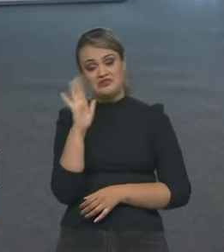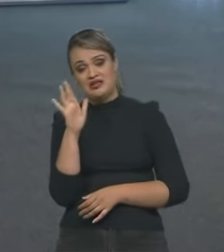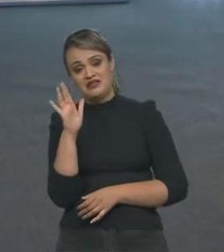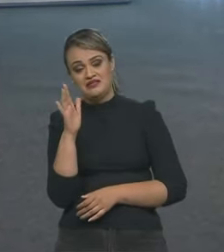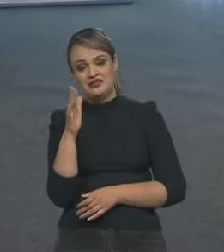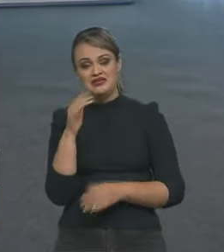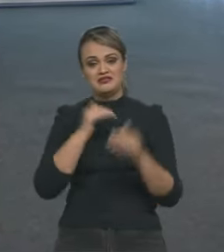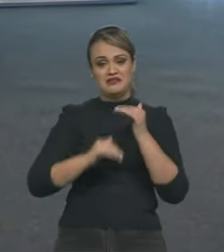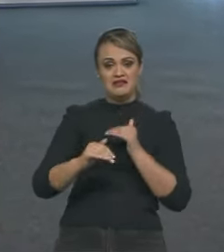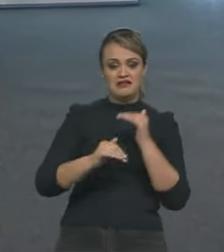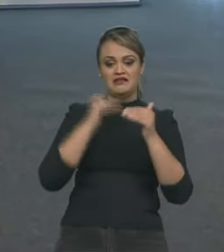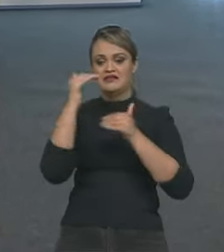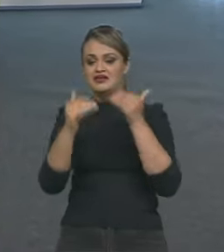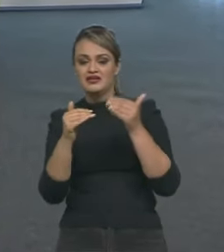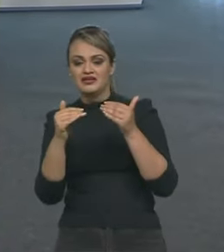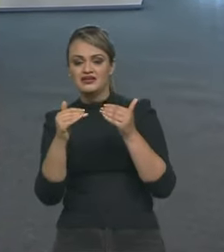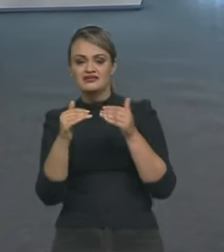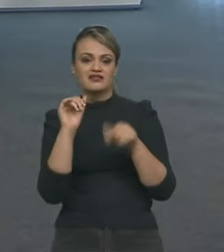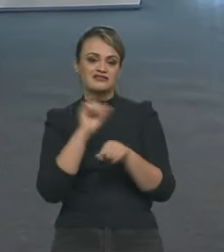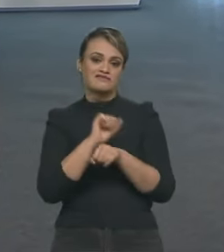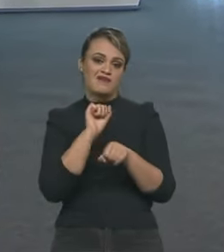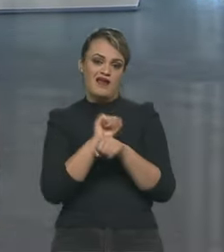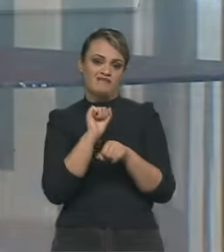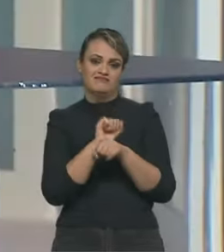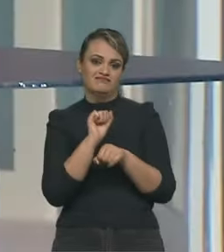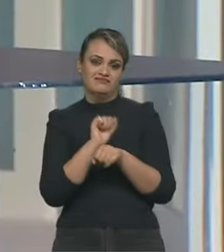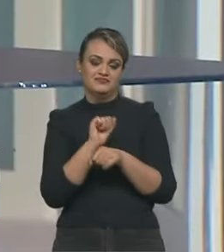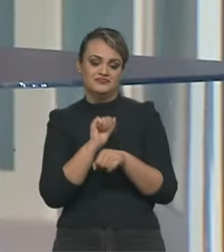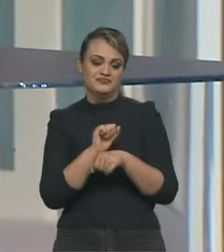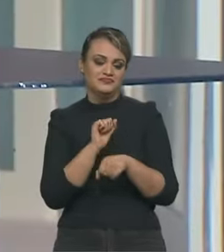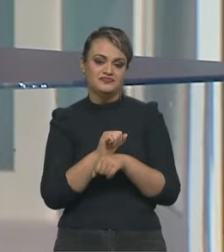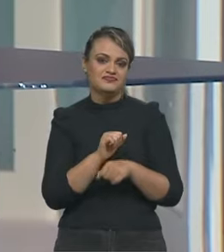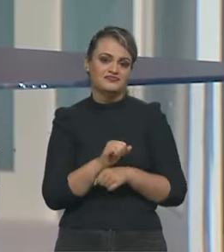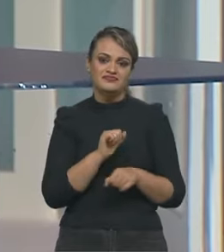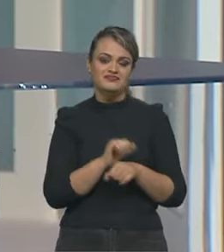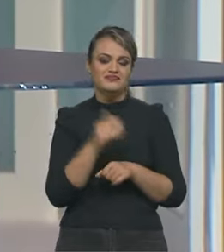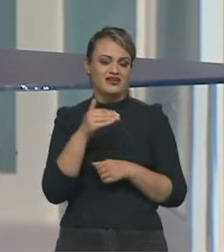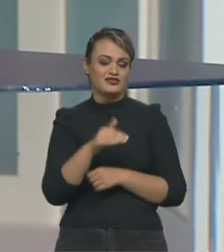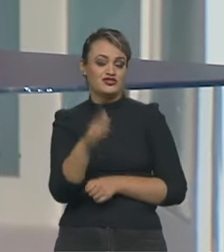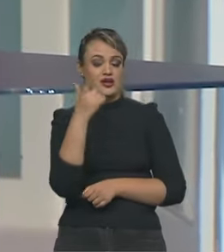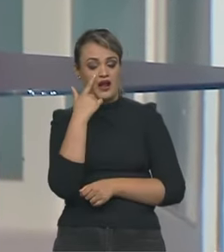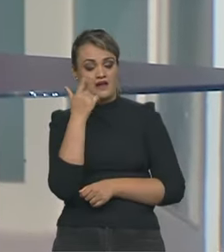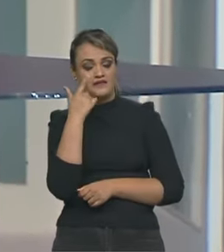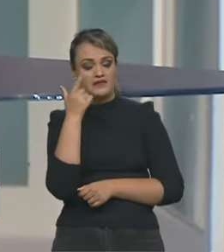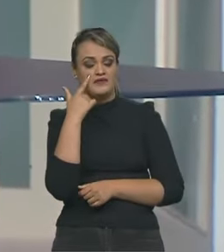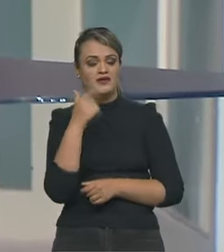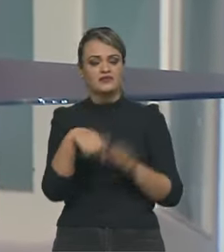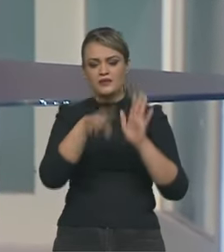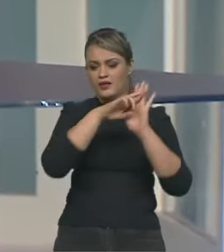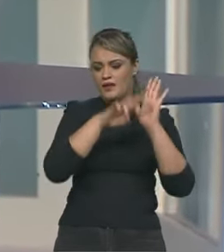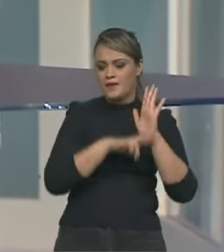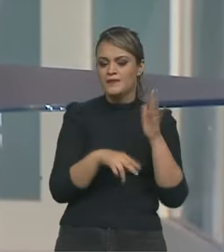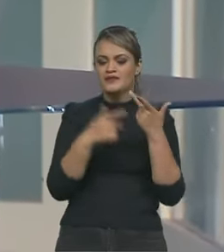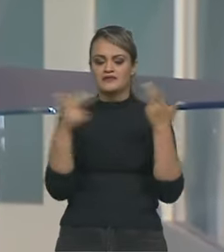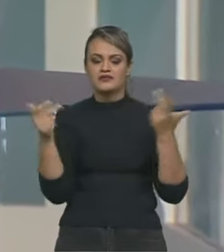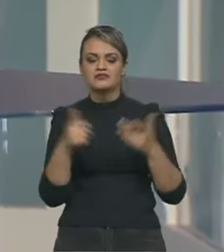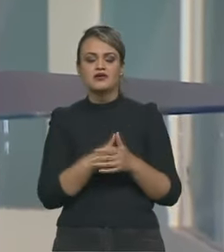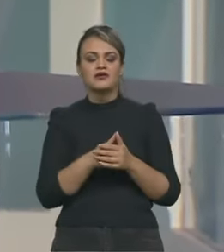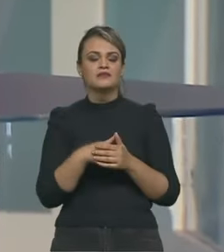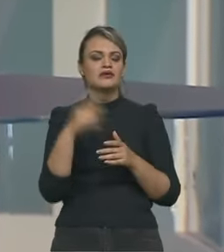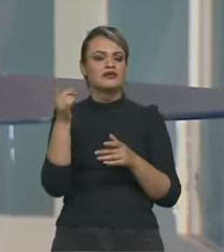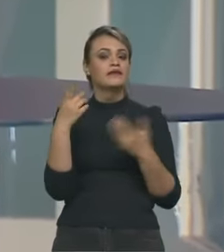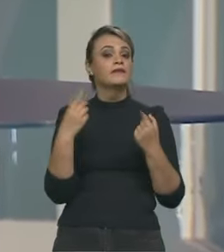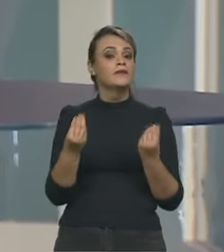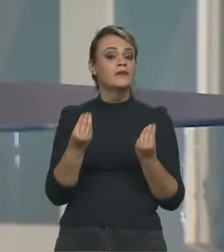trás. Aí é uma questão de business. É uma questão de regulamentos também. Porque tem que